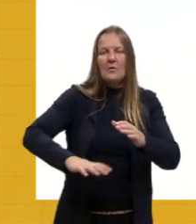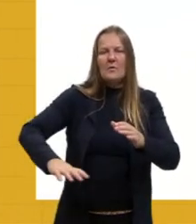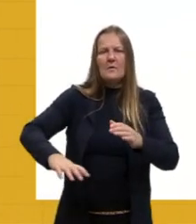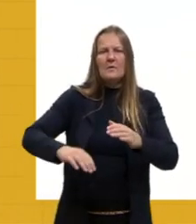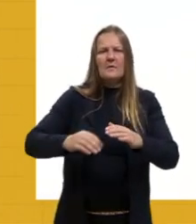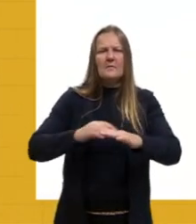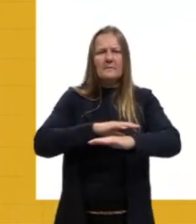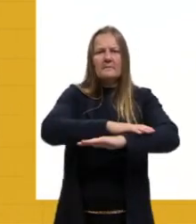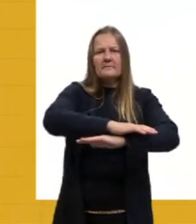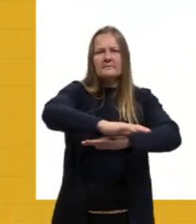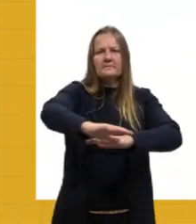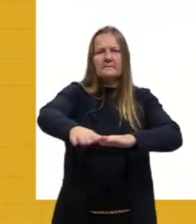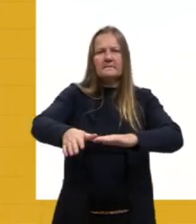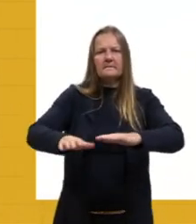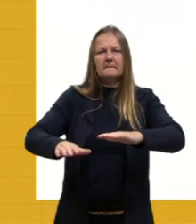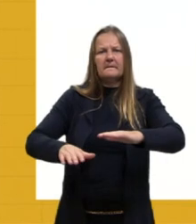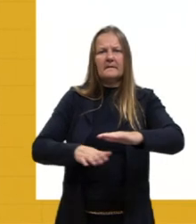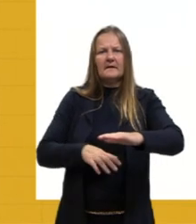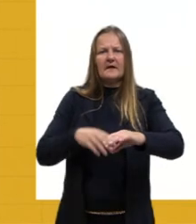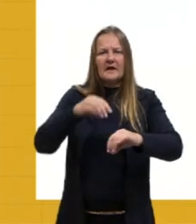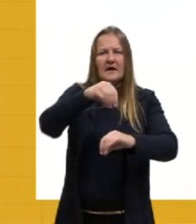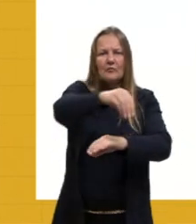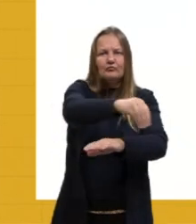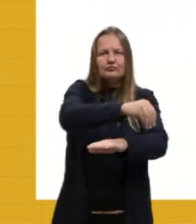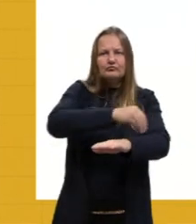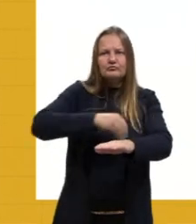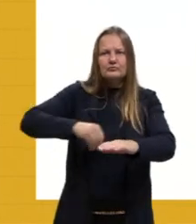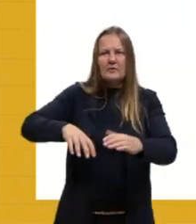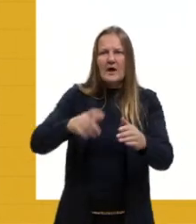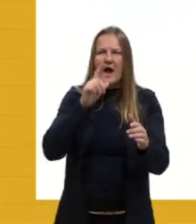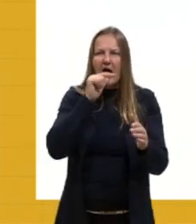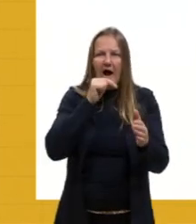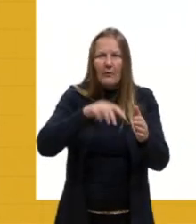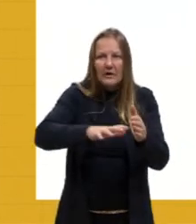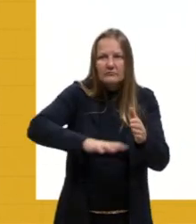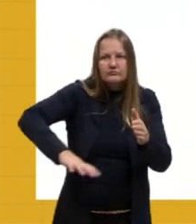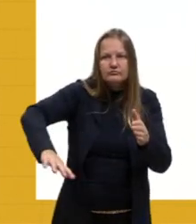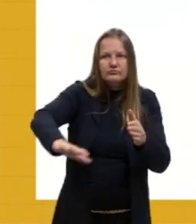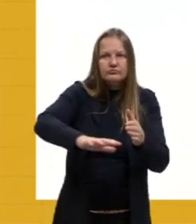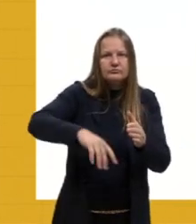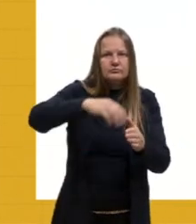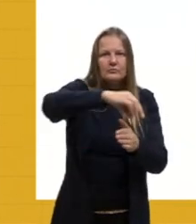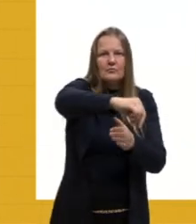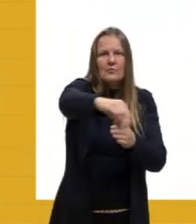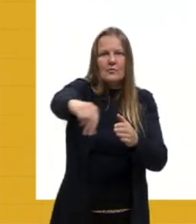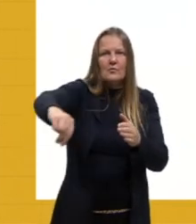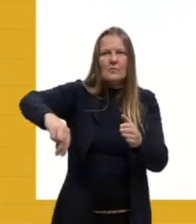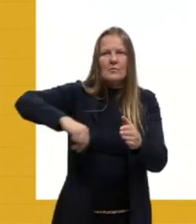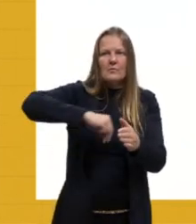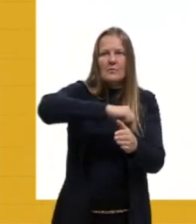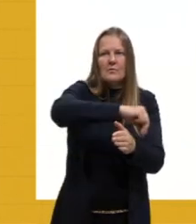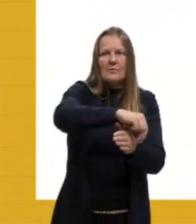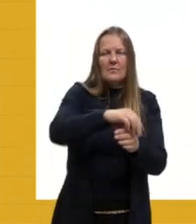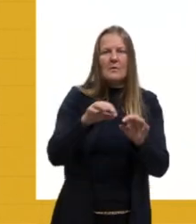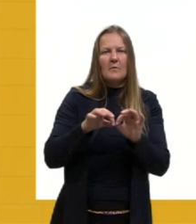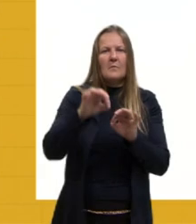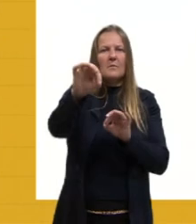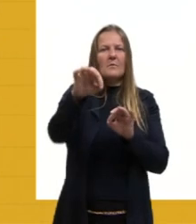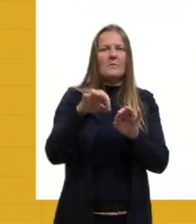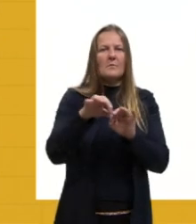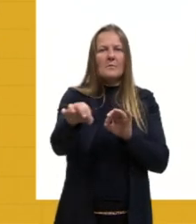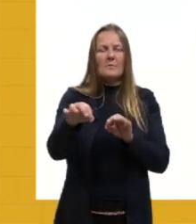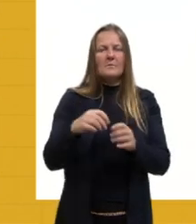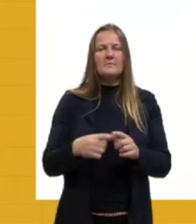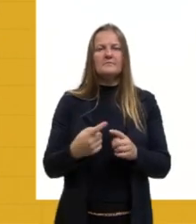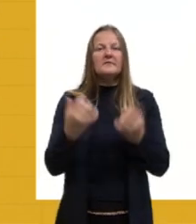extenso cordão arenoso. Ai, gente, e aí, o que vocês acham? com base nessas